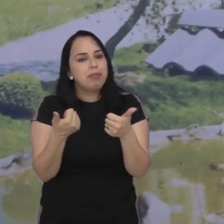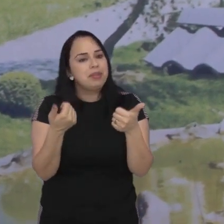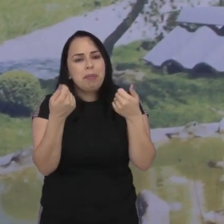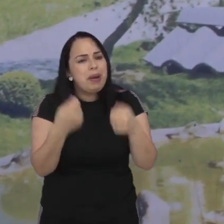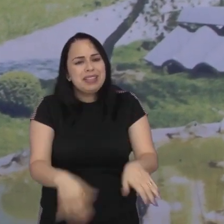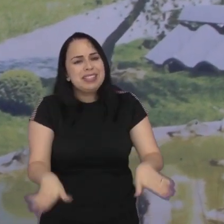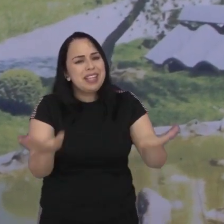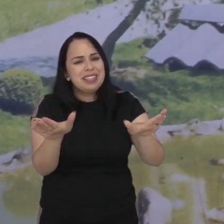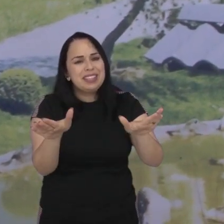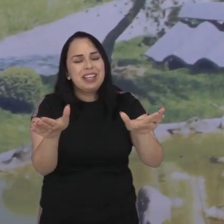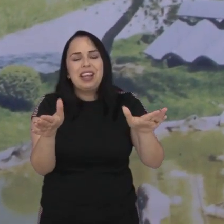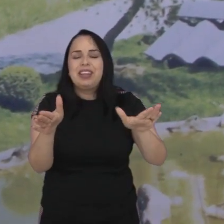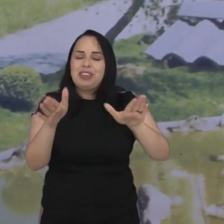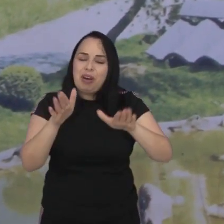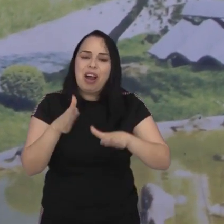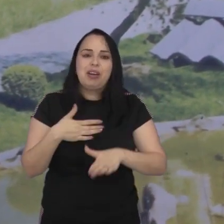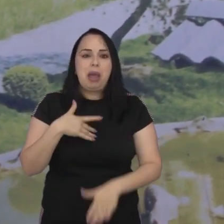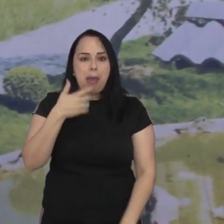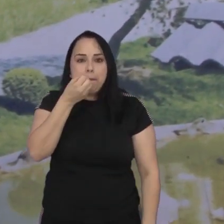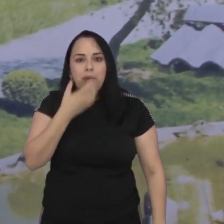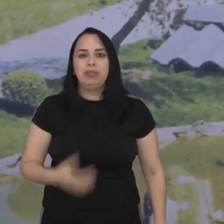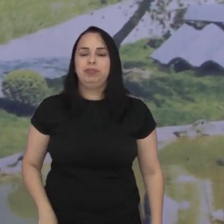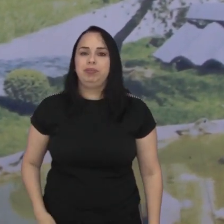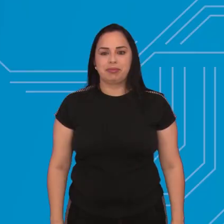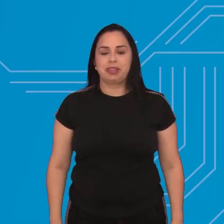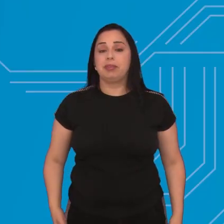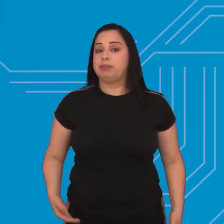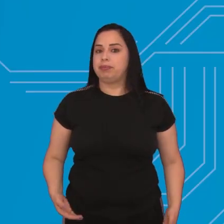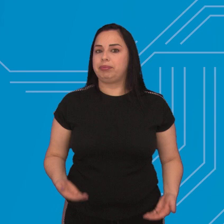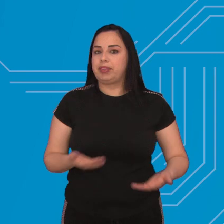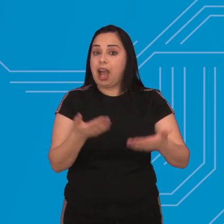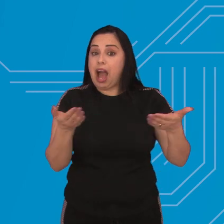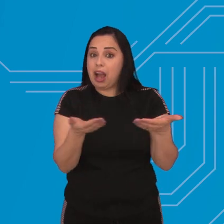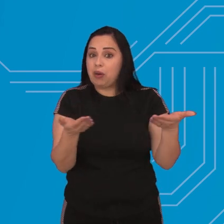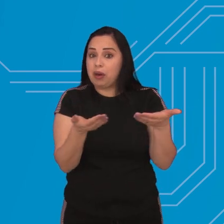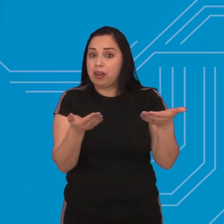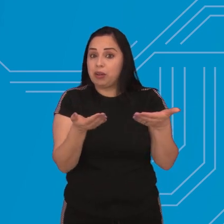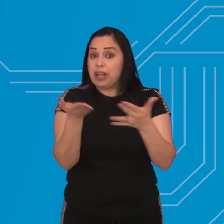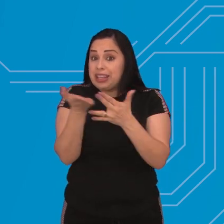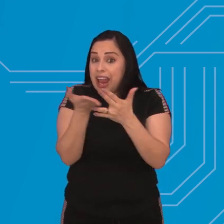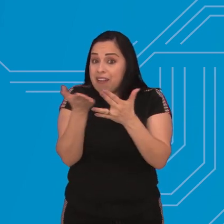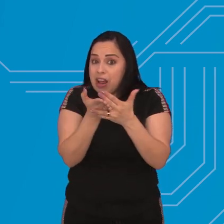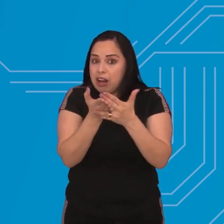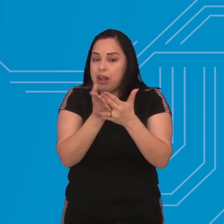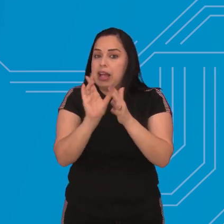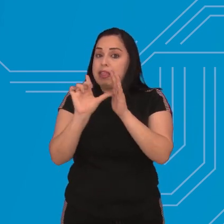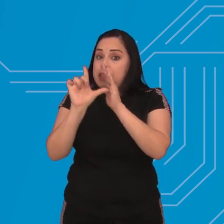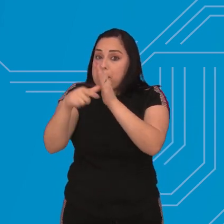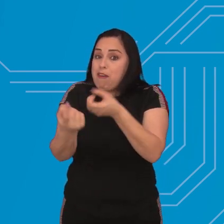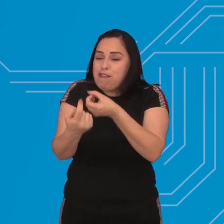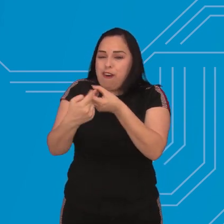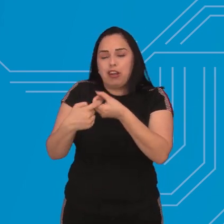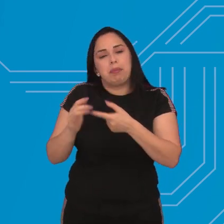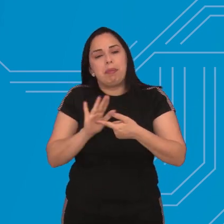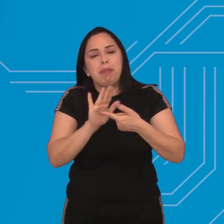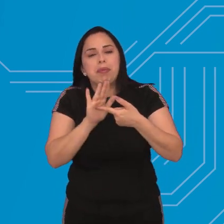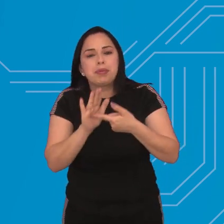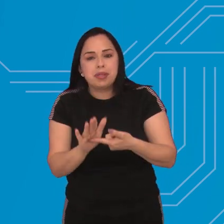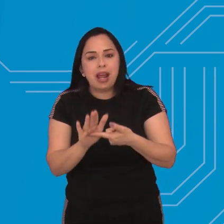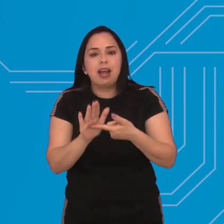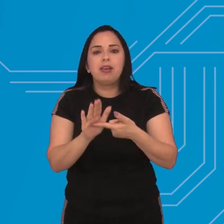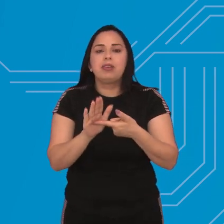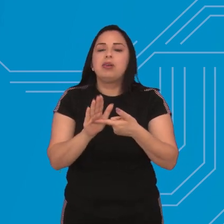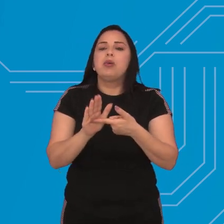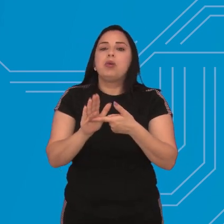ônibus essas coisas eu acho muito interessante E agora a gente vai para mais um intervalo mas já já voltamos para te mostrar